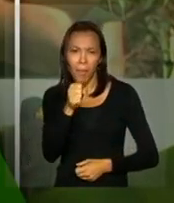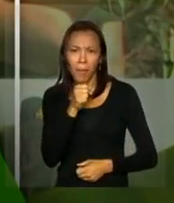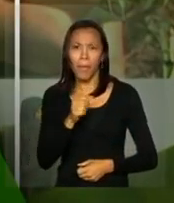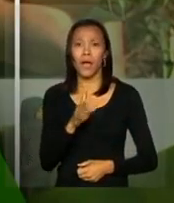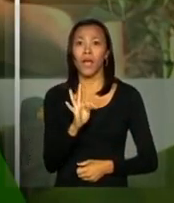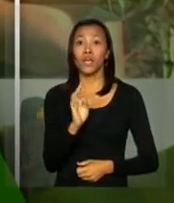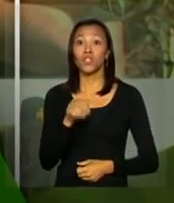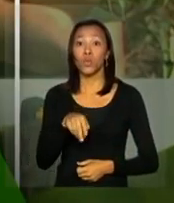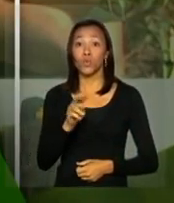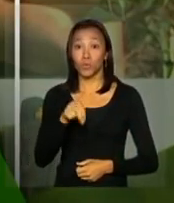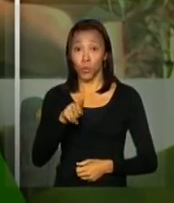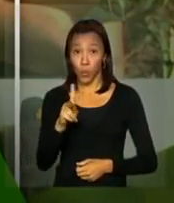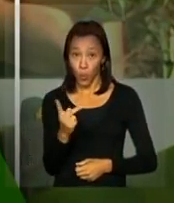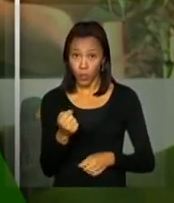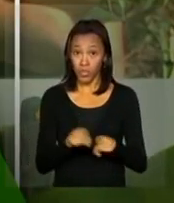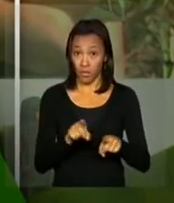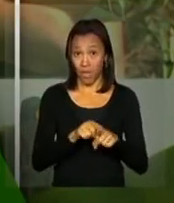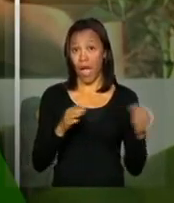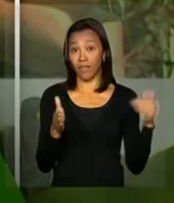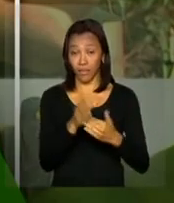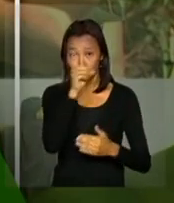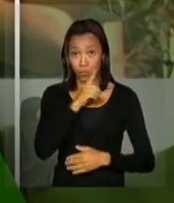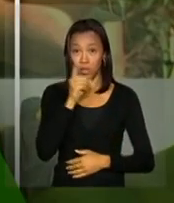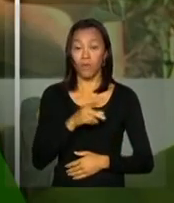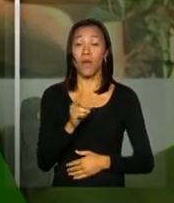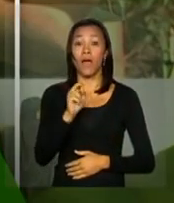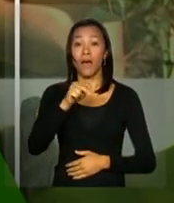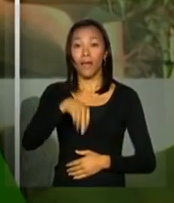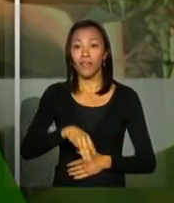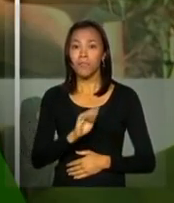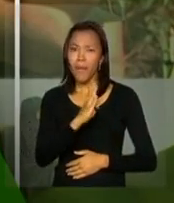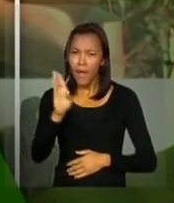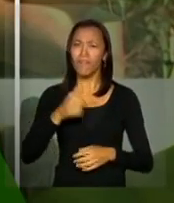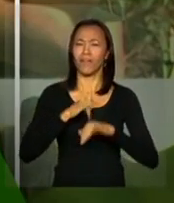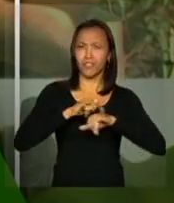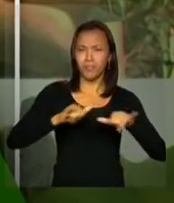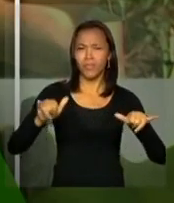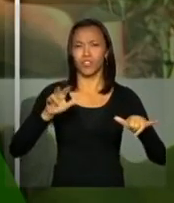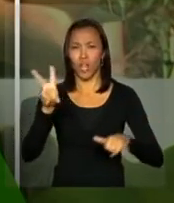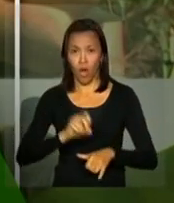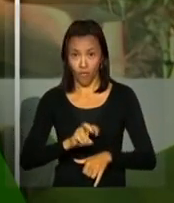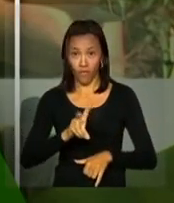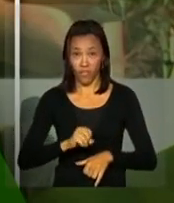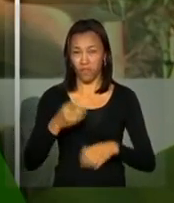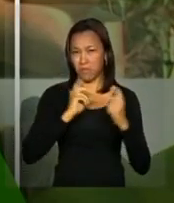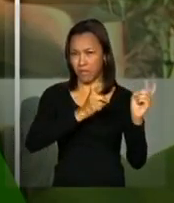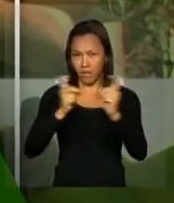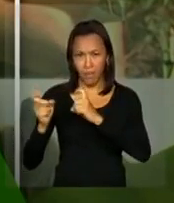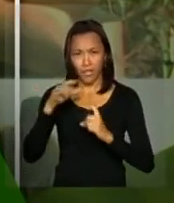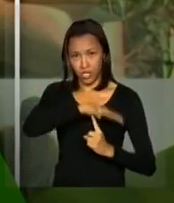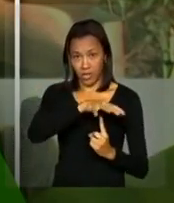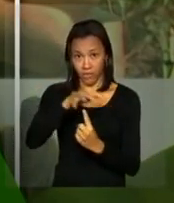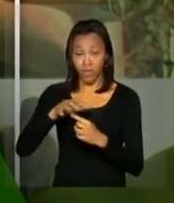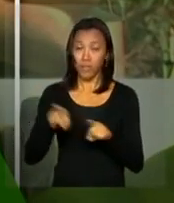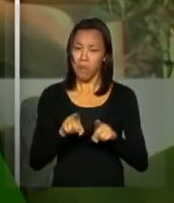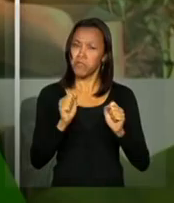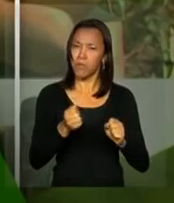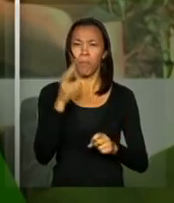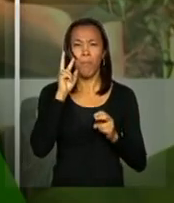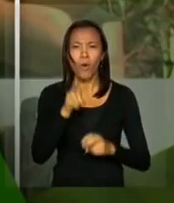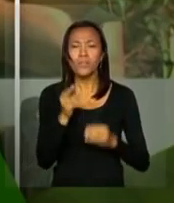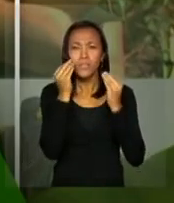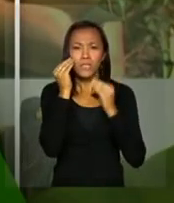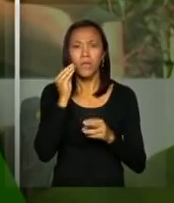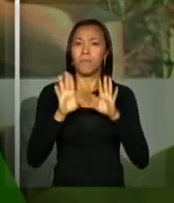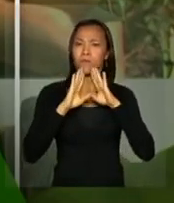Totonho. Até domingo, a TV NBR transmite ao vivo os shows e os debates da feira. E você também pode acompanhar a cobertura pelas redes